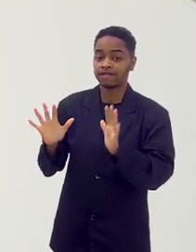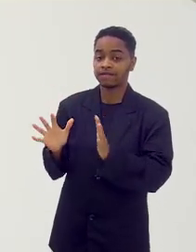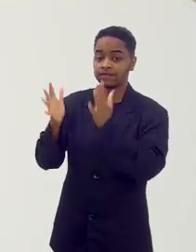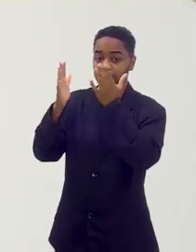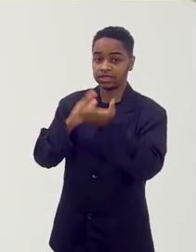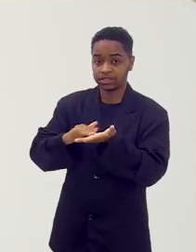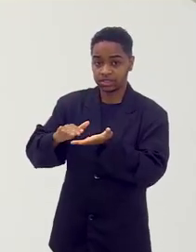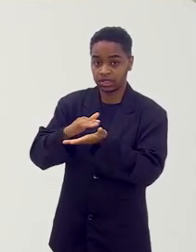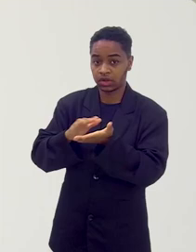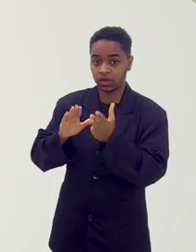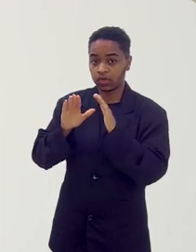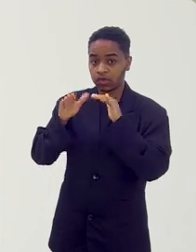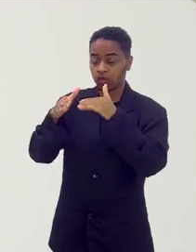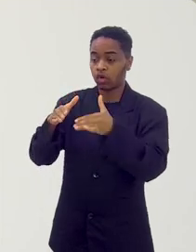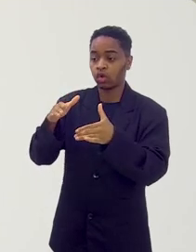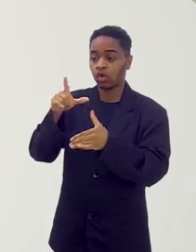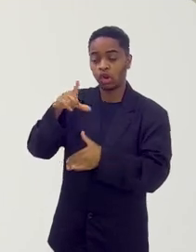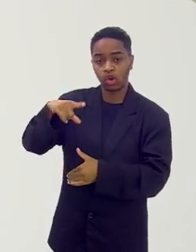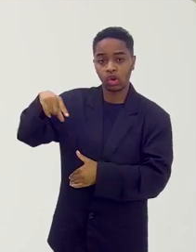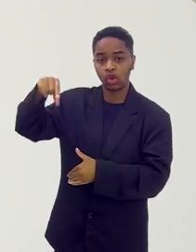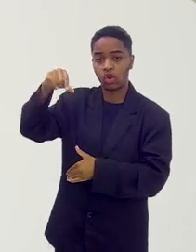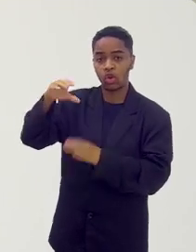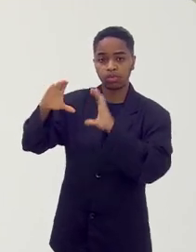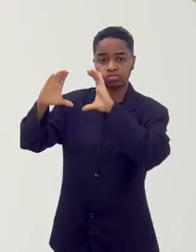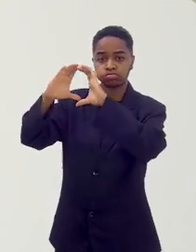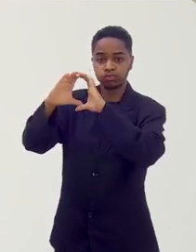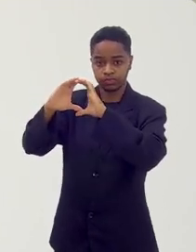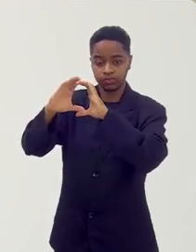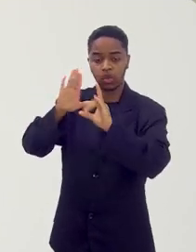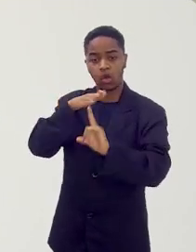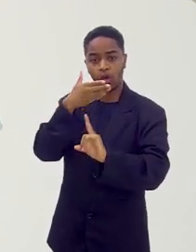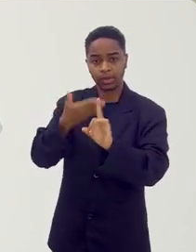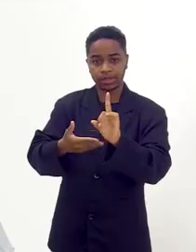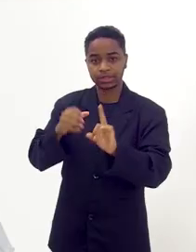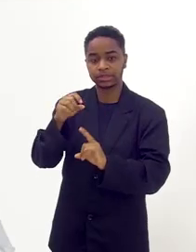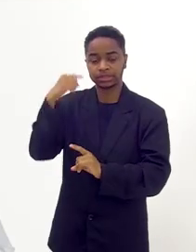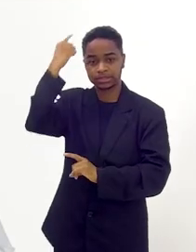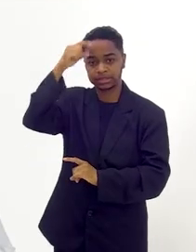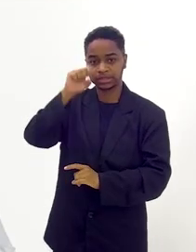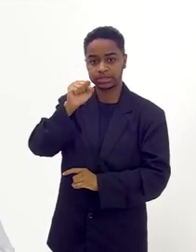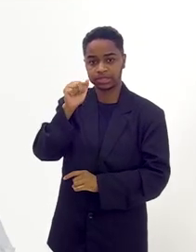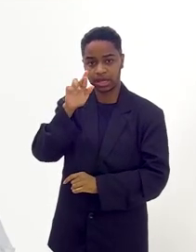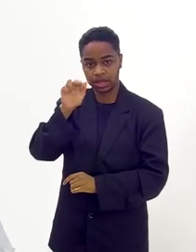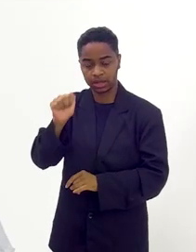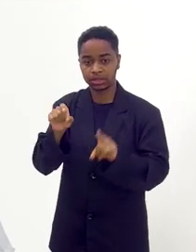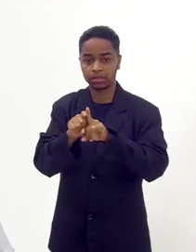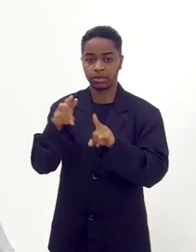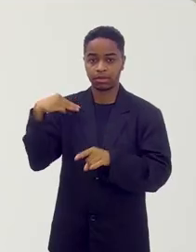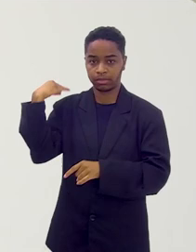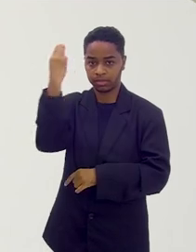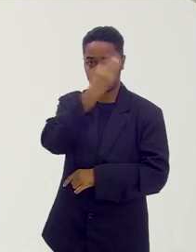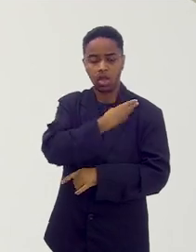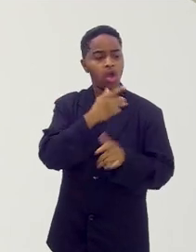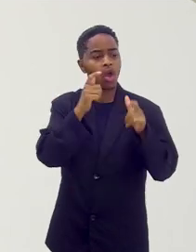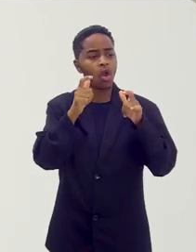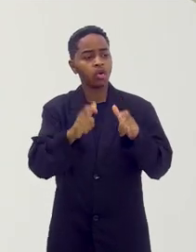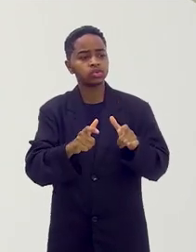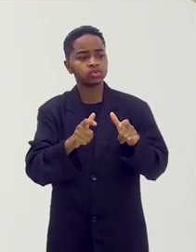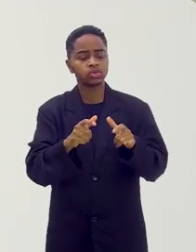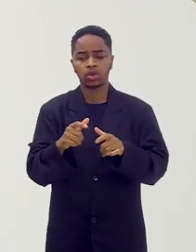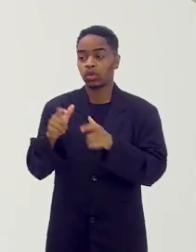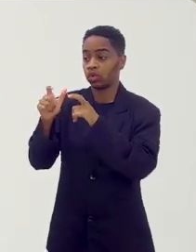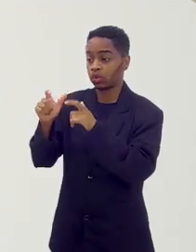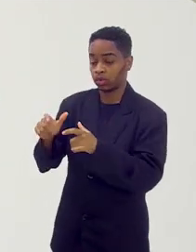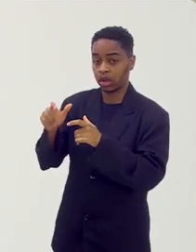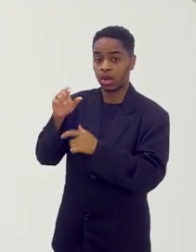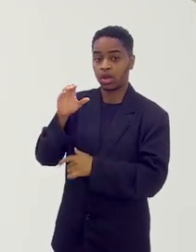festa cigana da lua cheia em homenagem à Santa Sala e Nossa Senhora de Aparecida. Isso, ali era onde? No Clube Curió